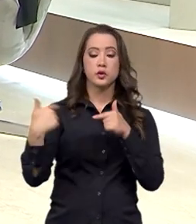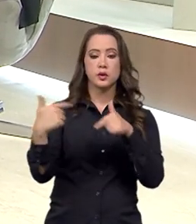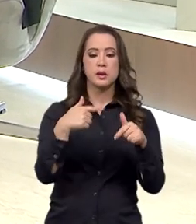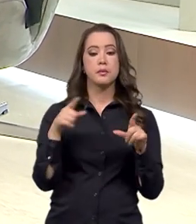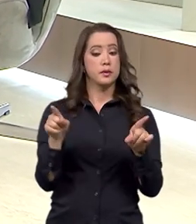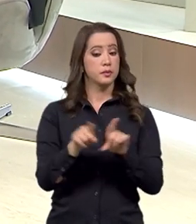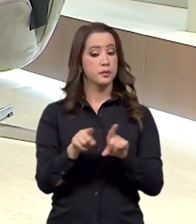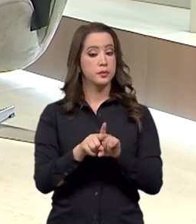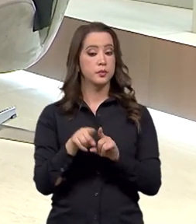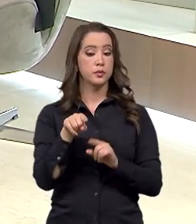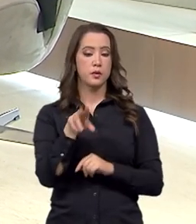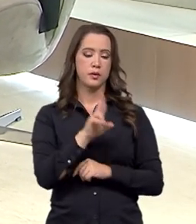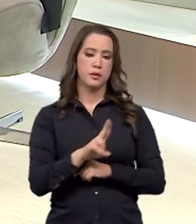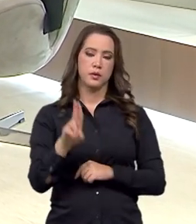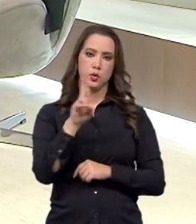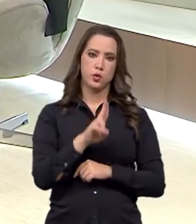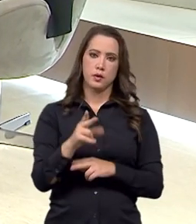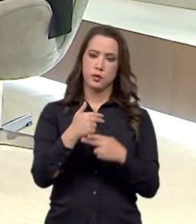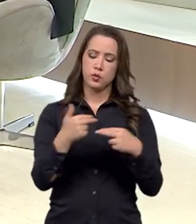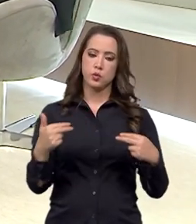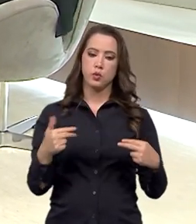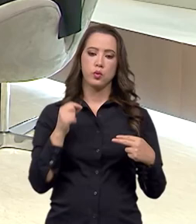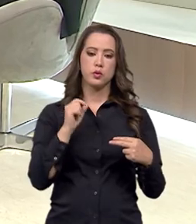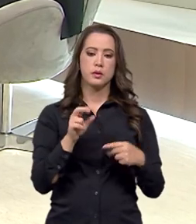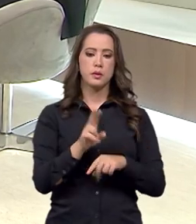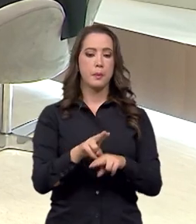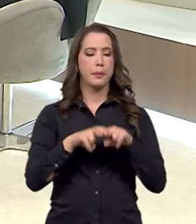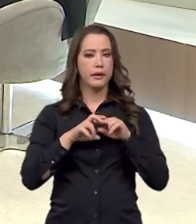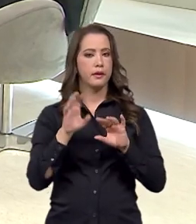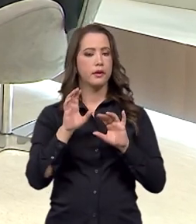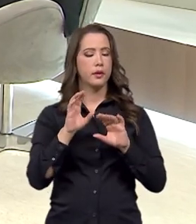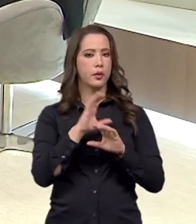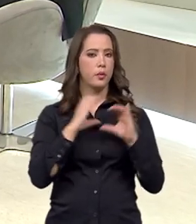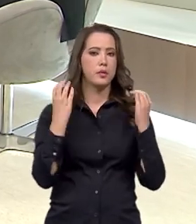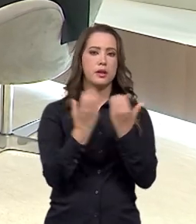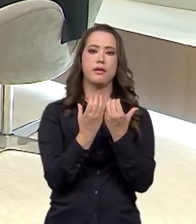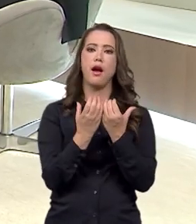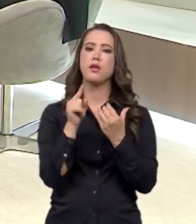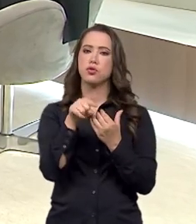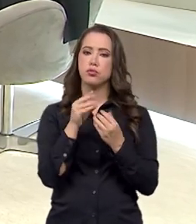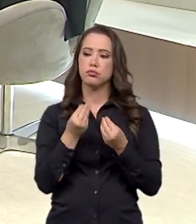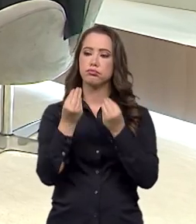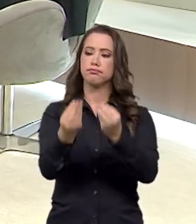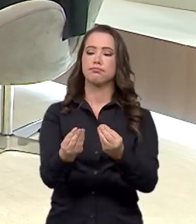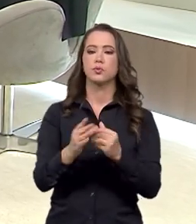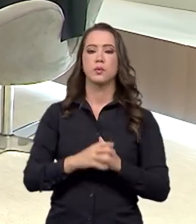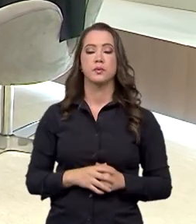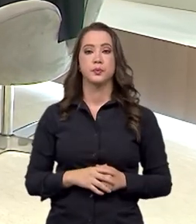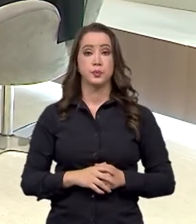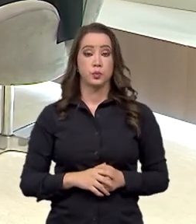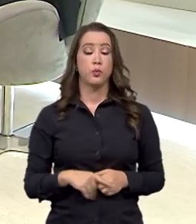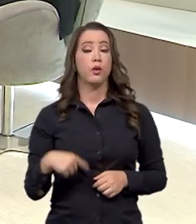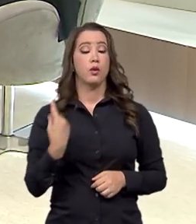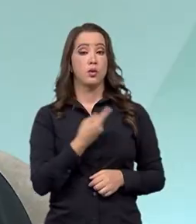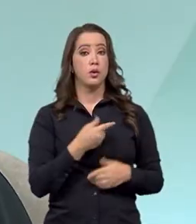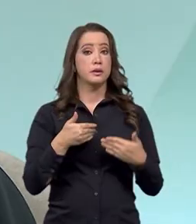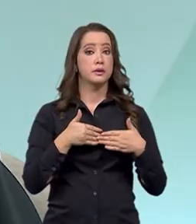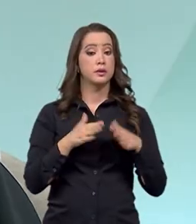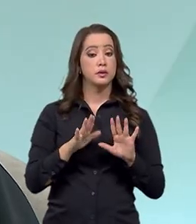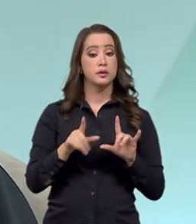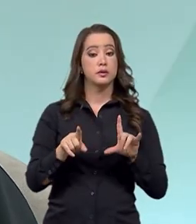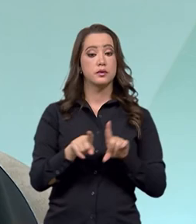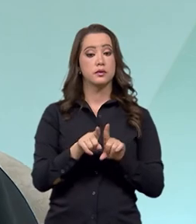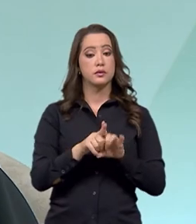usar o bem em prol da comunidade, né? Recentemente, aí, inauguramos a